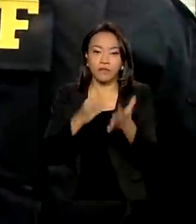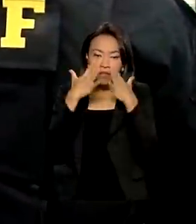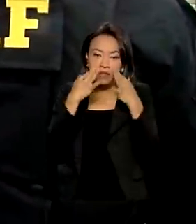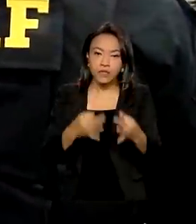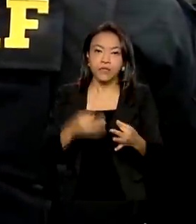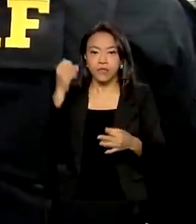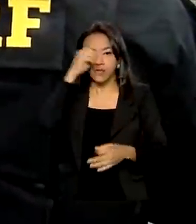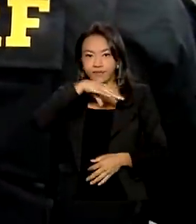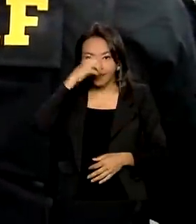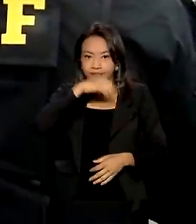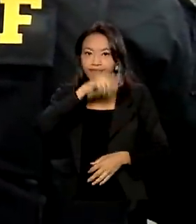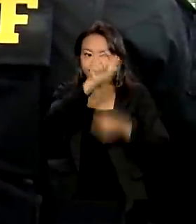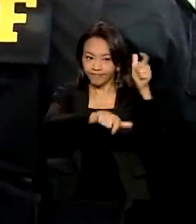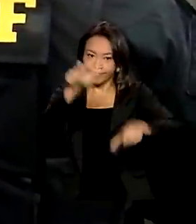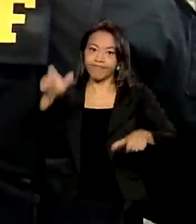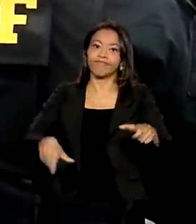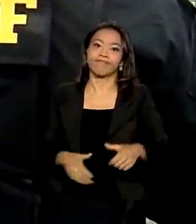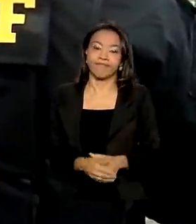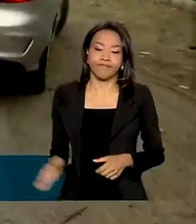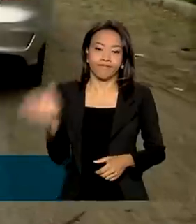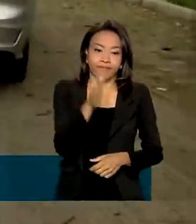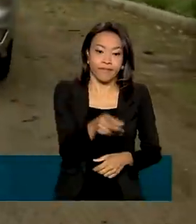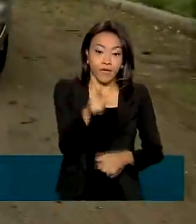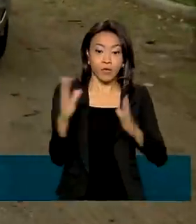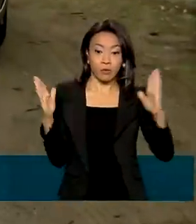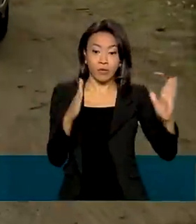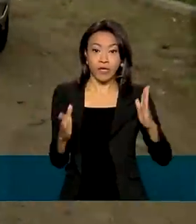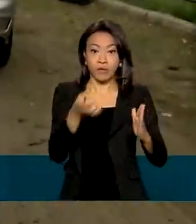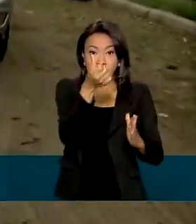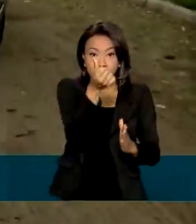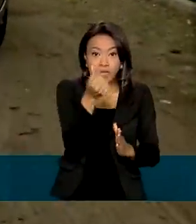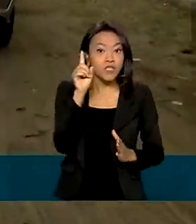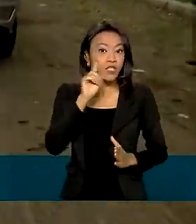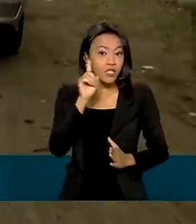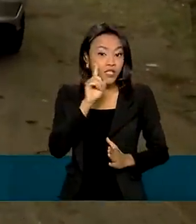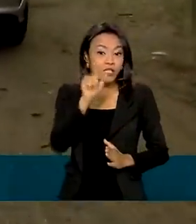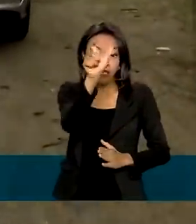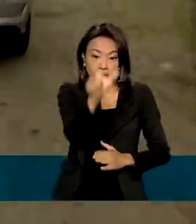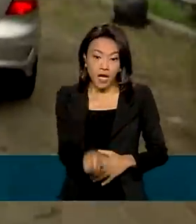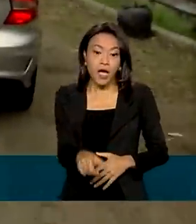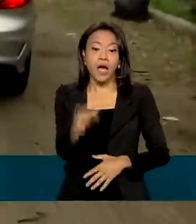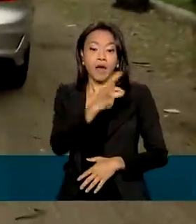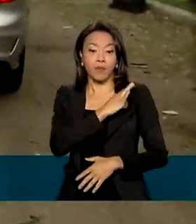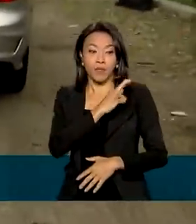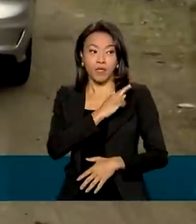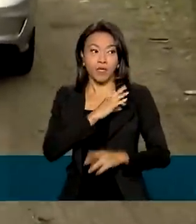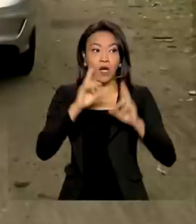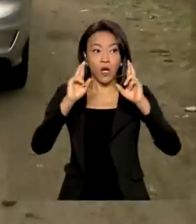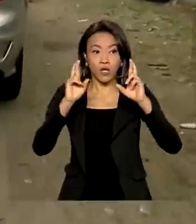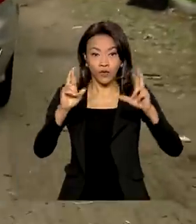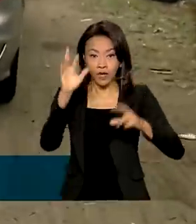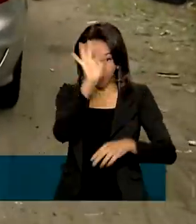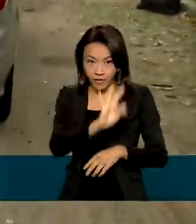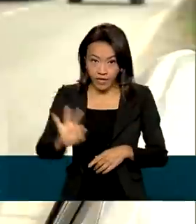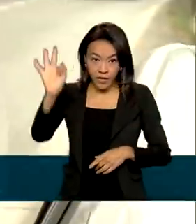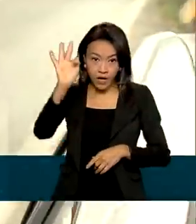Durante os seis dias de operação carnaval, a Polícia Rodoviária Federal emitiu 77